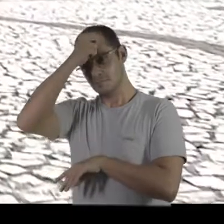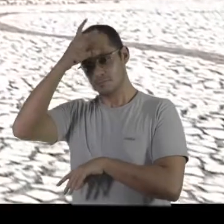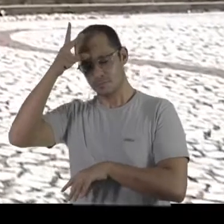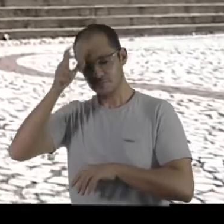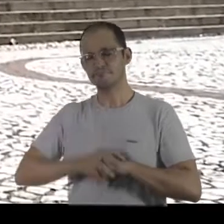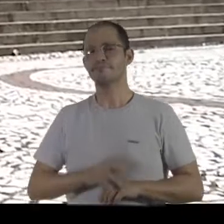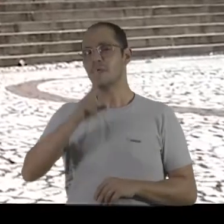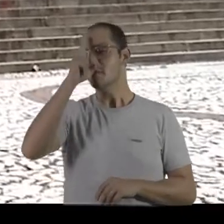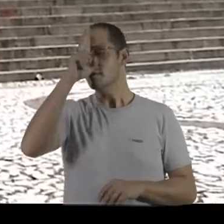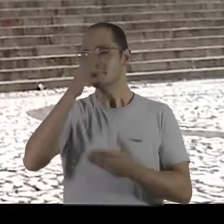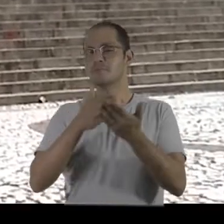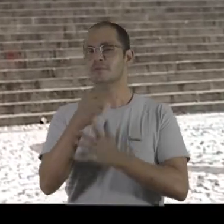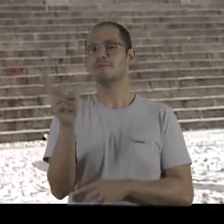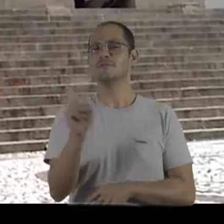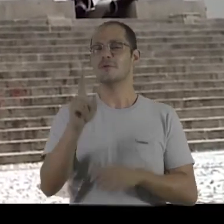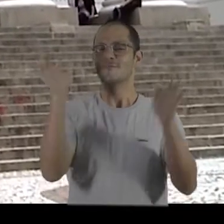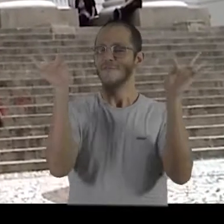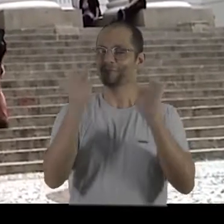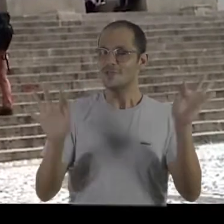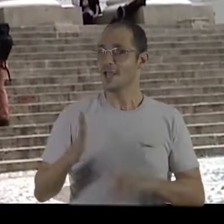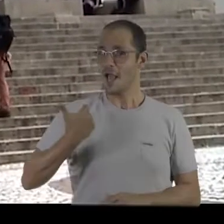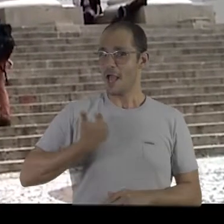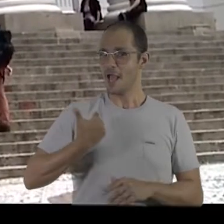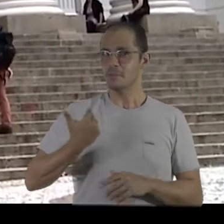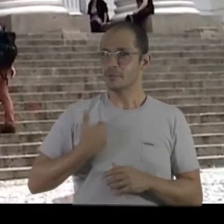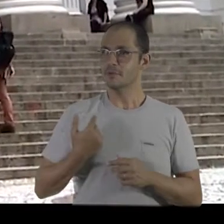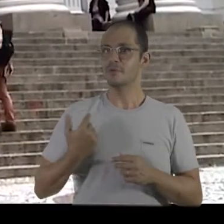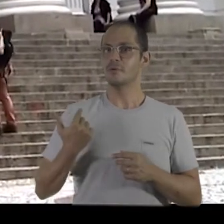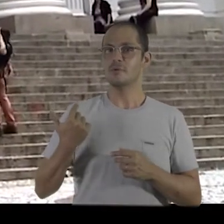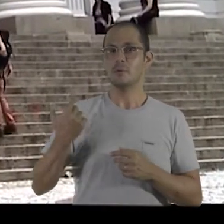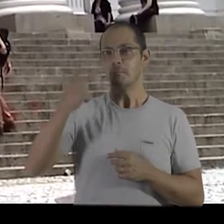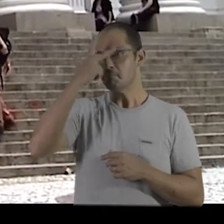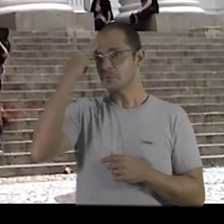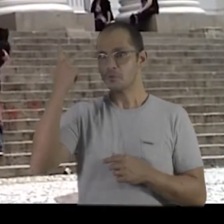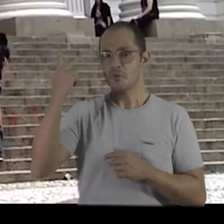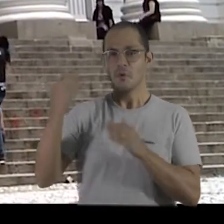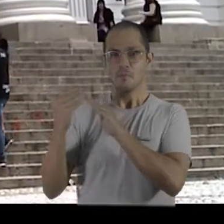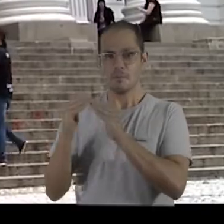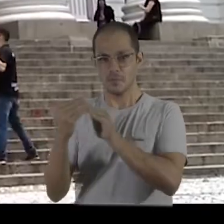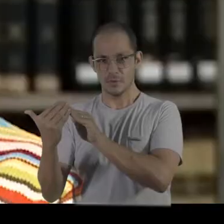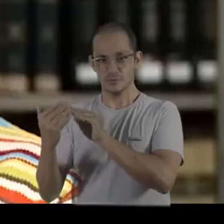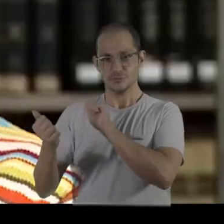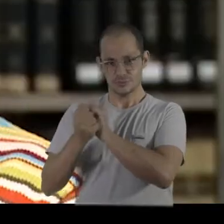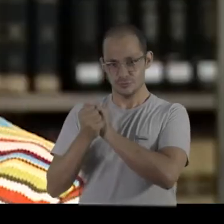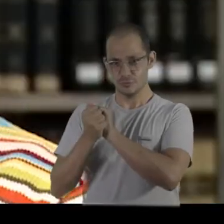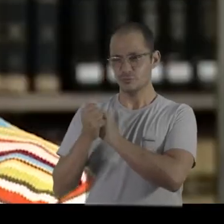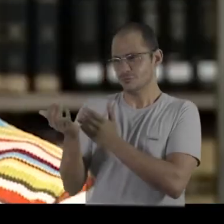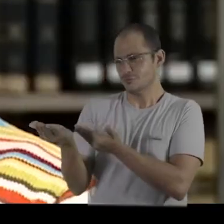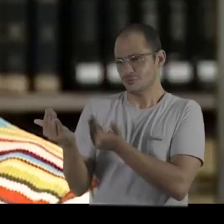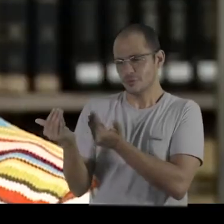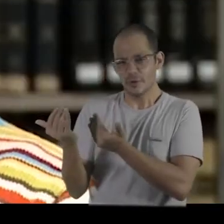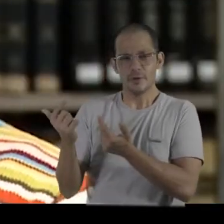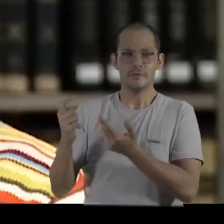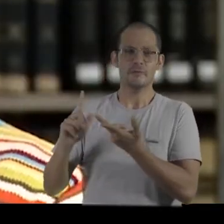Eu lembro que quando eu passei no vestibular aqui, eu fiquei tão feliz que eu, todos os colegas, né? Todas as pessoas que moravam onde eu